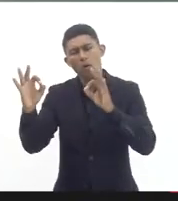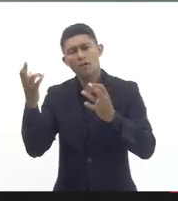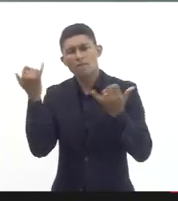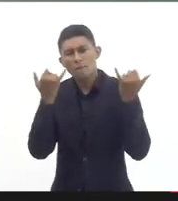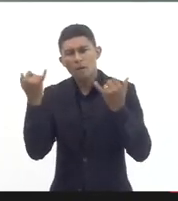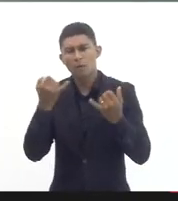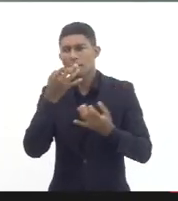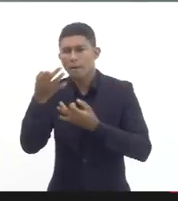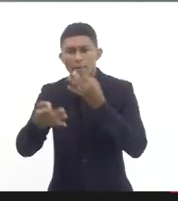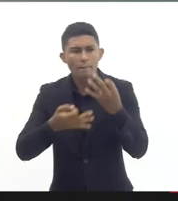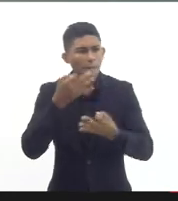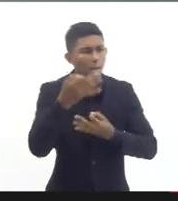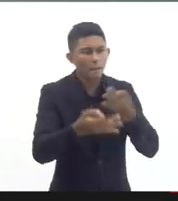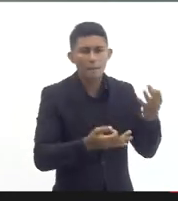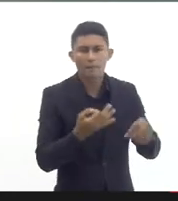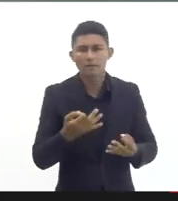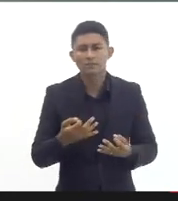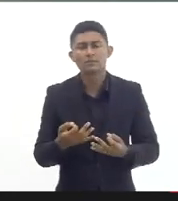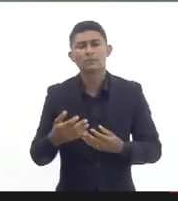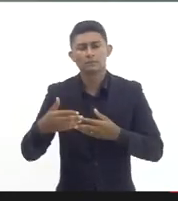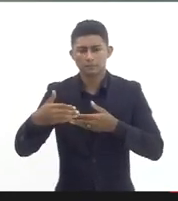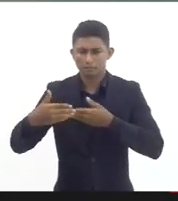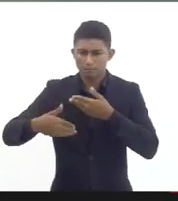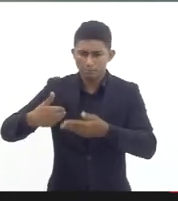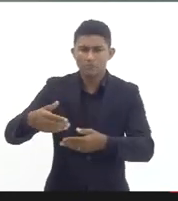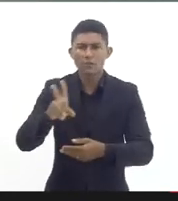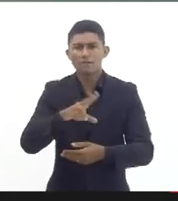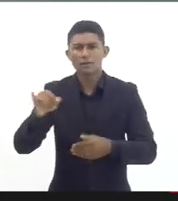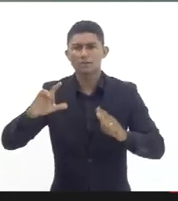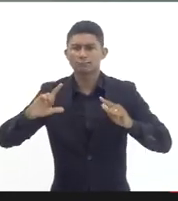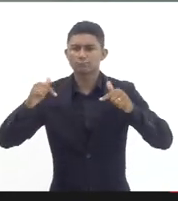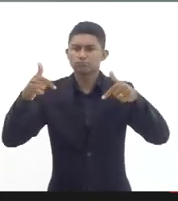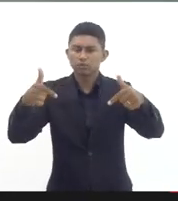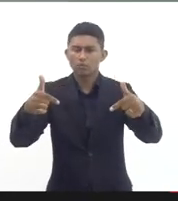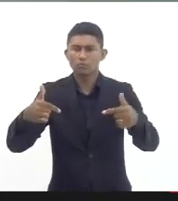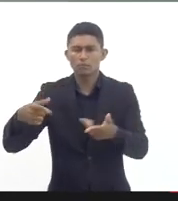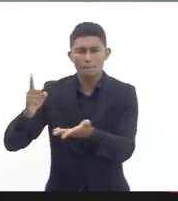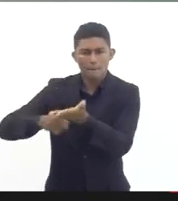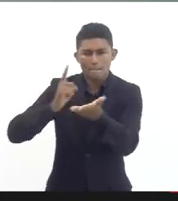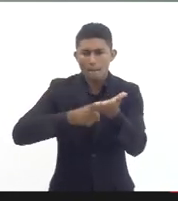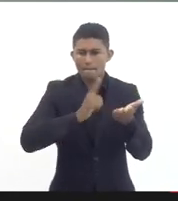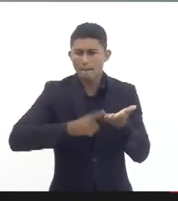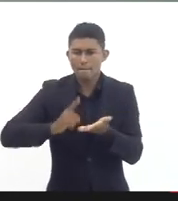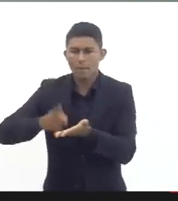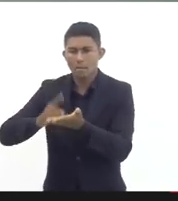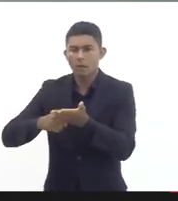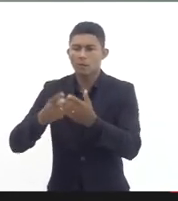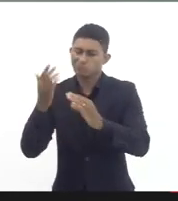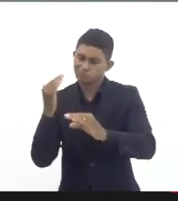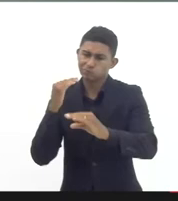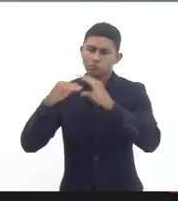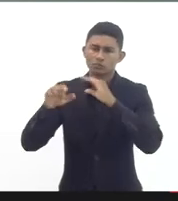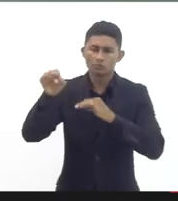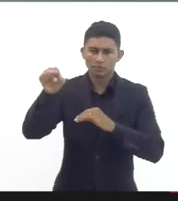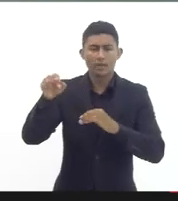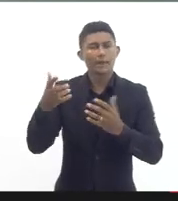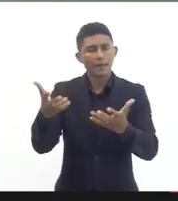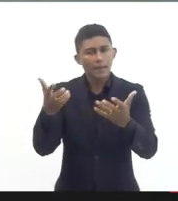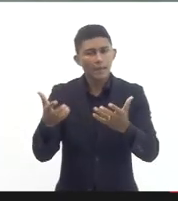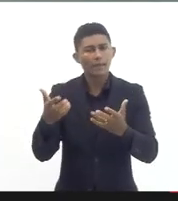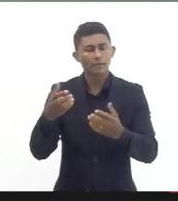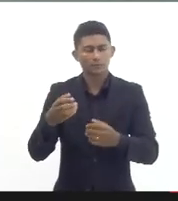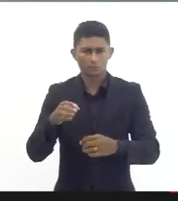vai redundar em ações que devem fazer com que o Estado melhore as